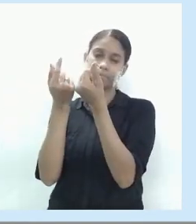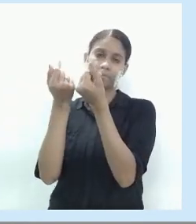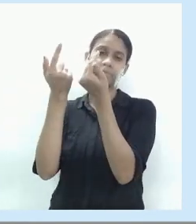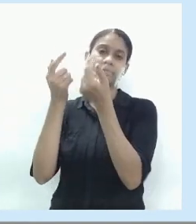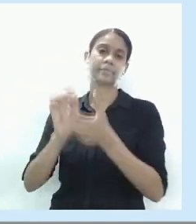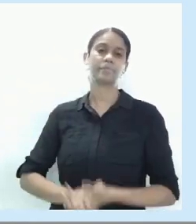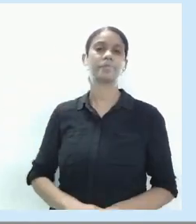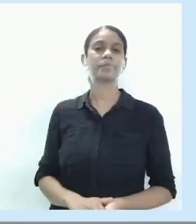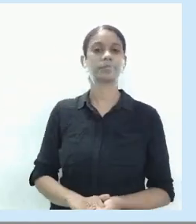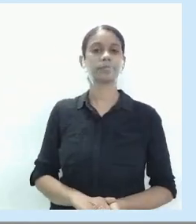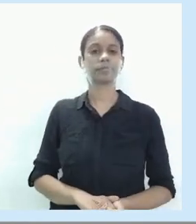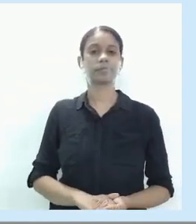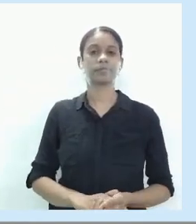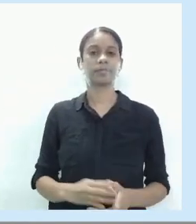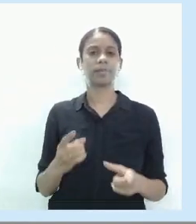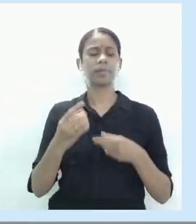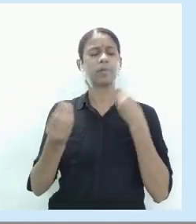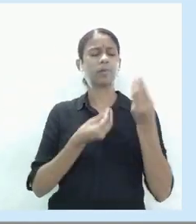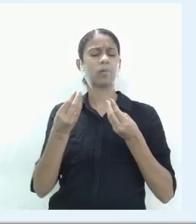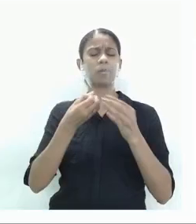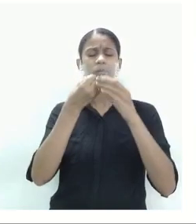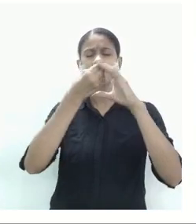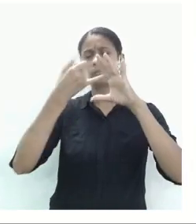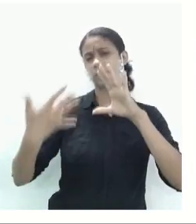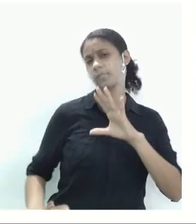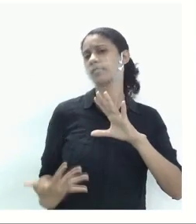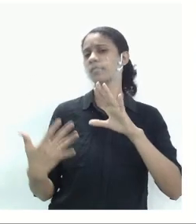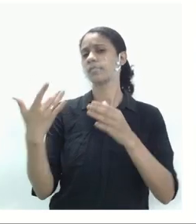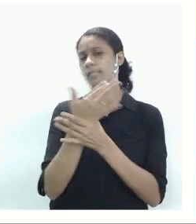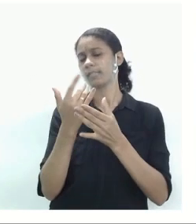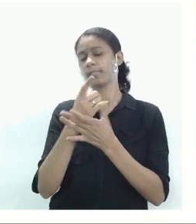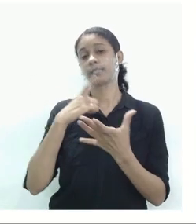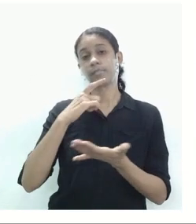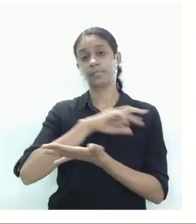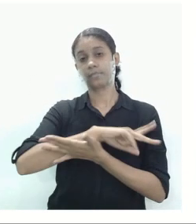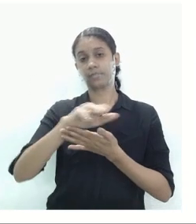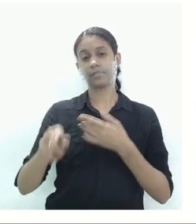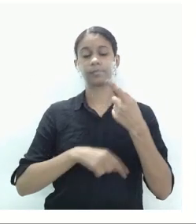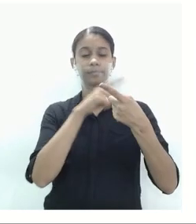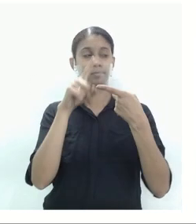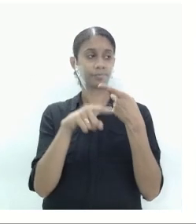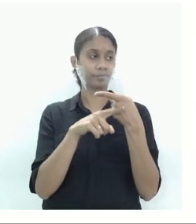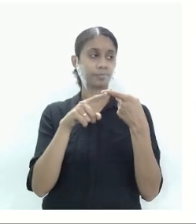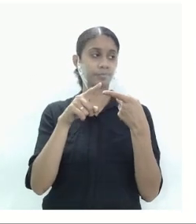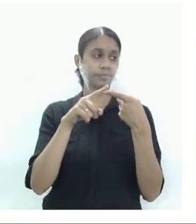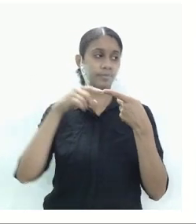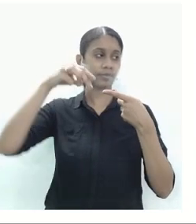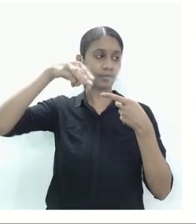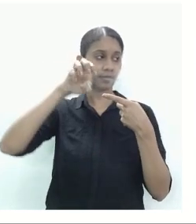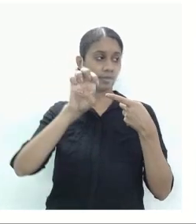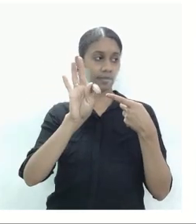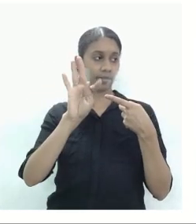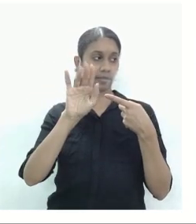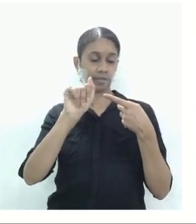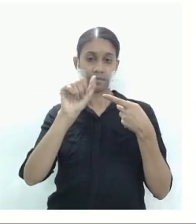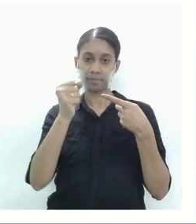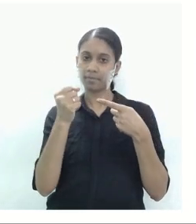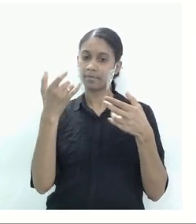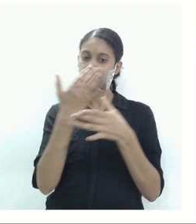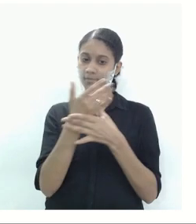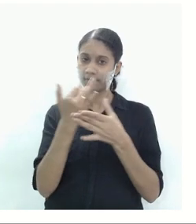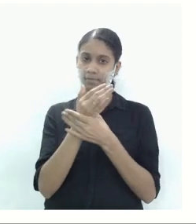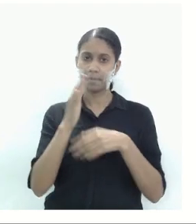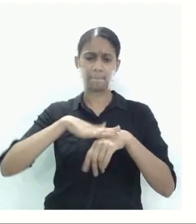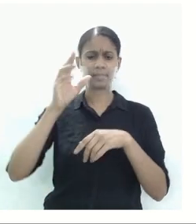Mas como as cidades são classificadas? Existem vários tipos de cidades. Então nós temos aí as metacidades as cidades com mais de